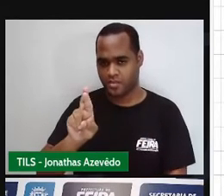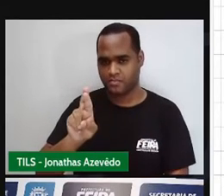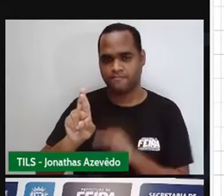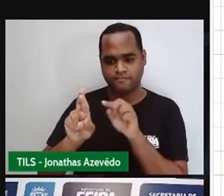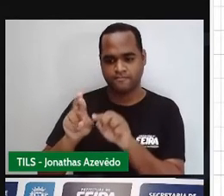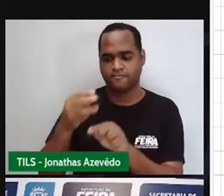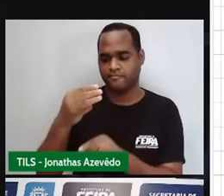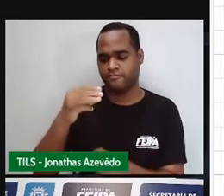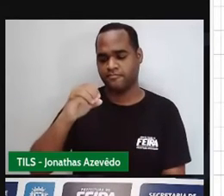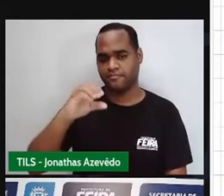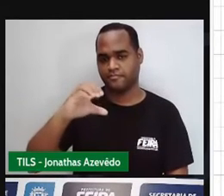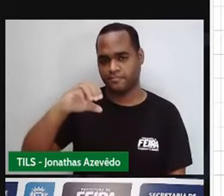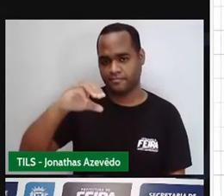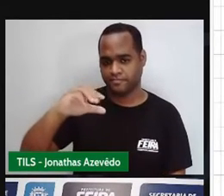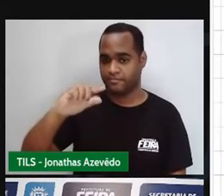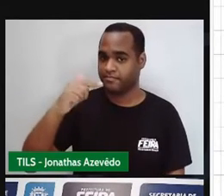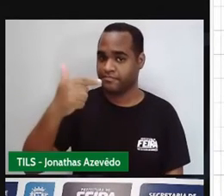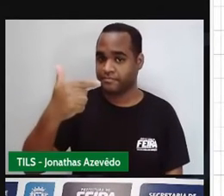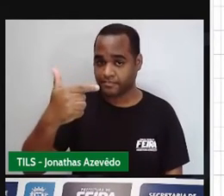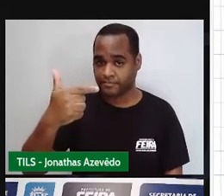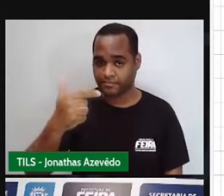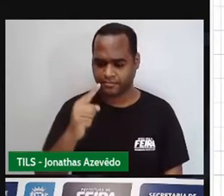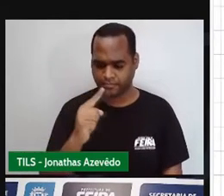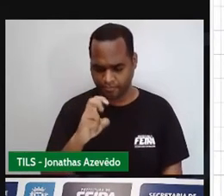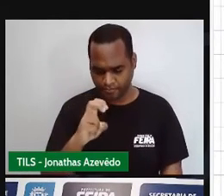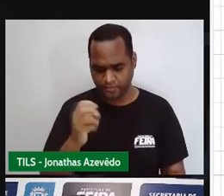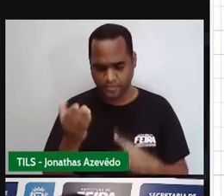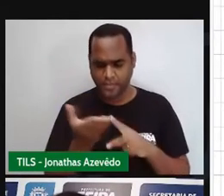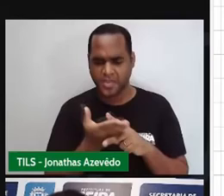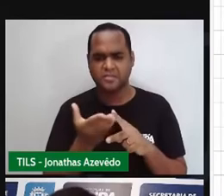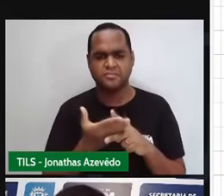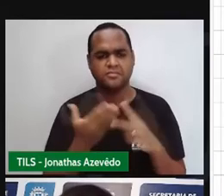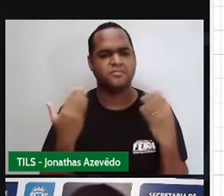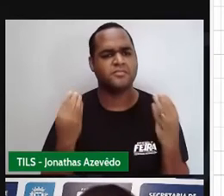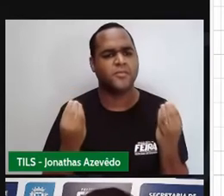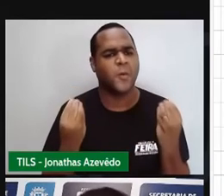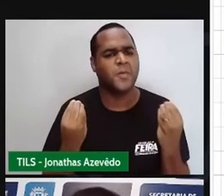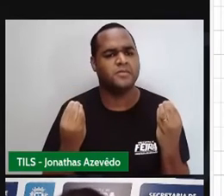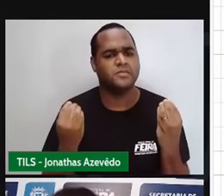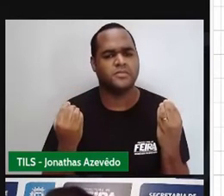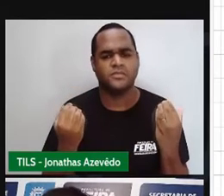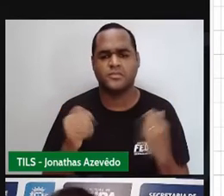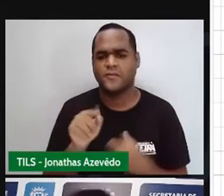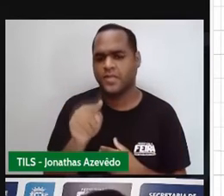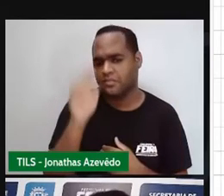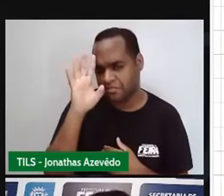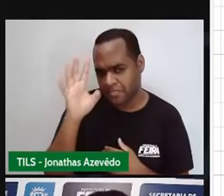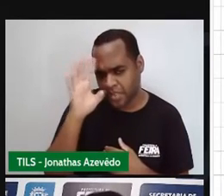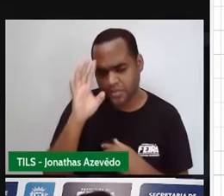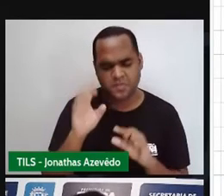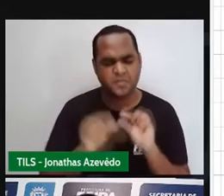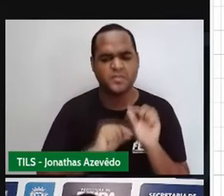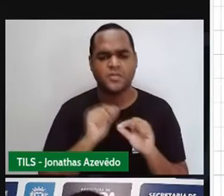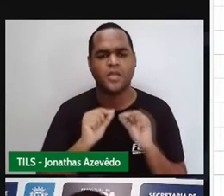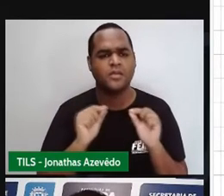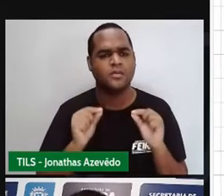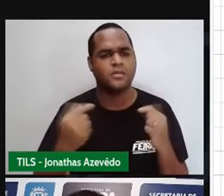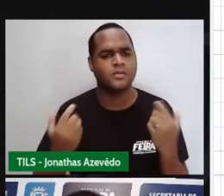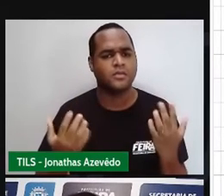o resultado da área do triângulo foi quinze, né? O é que você pode pensar a esse respeito?